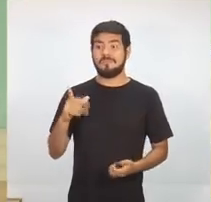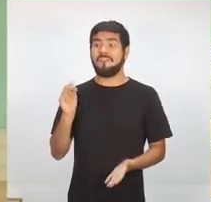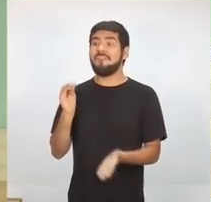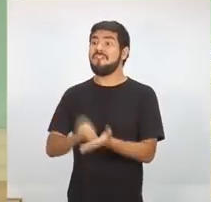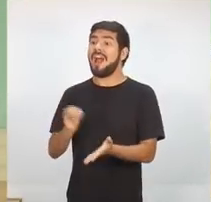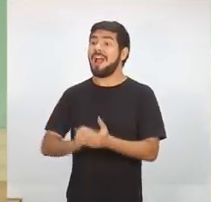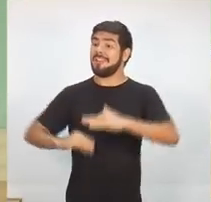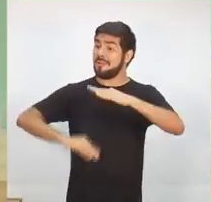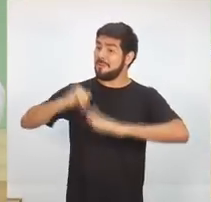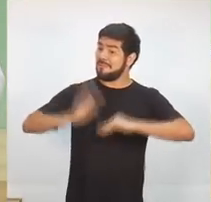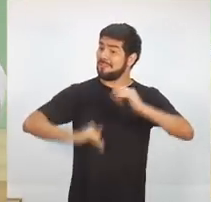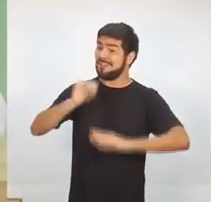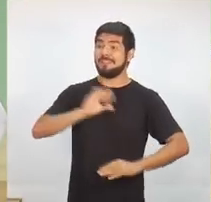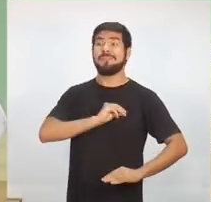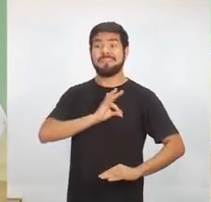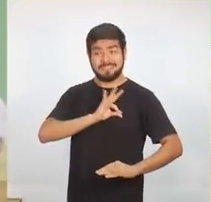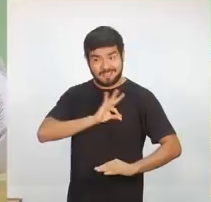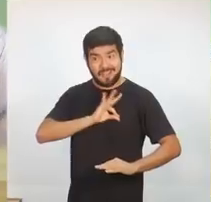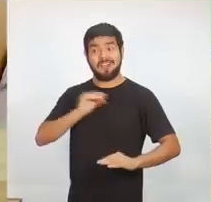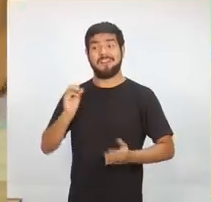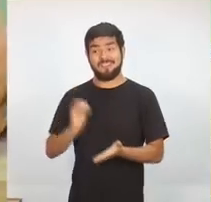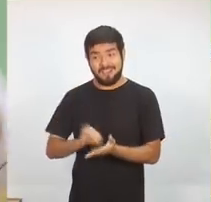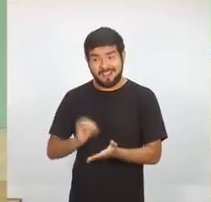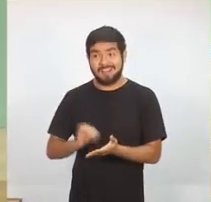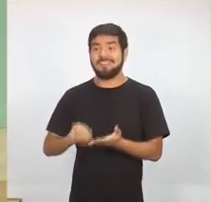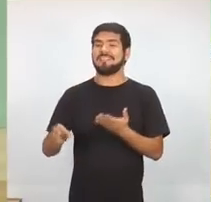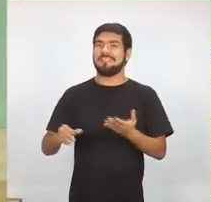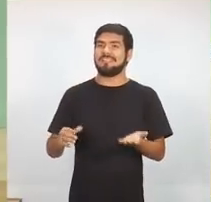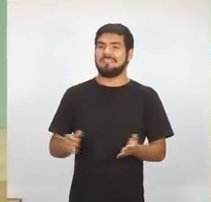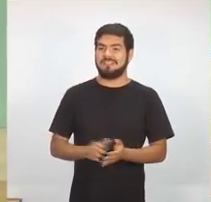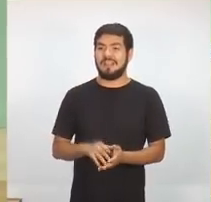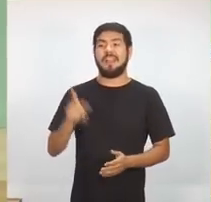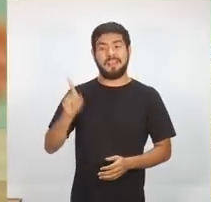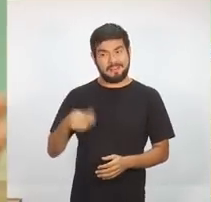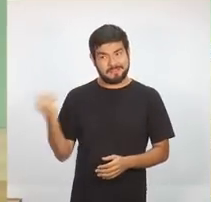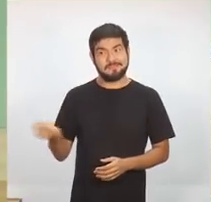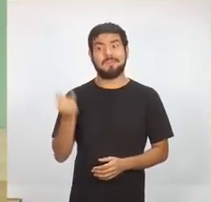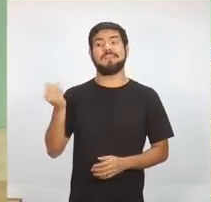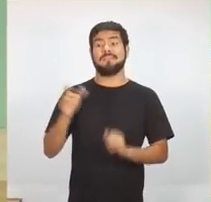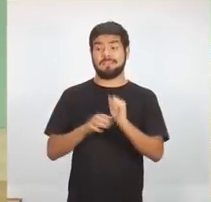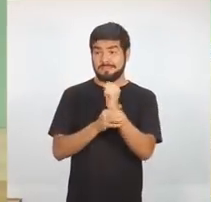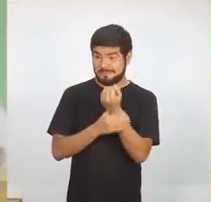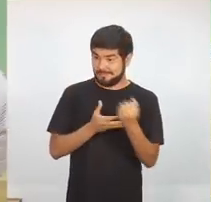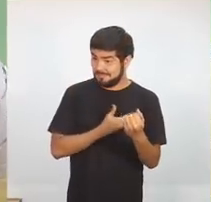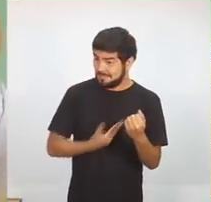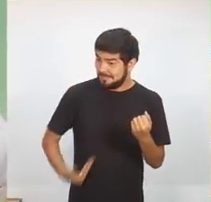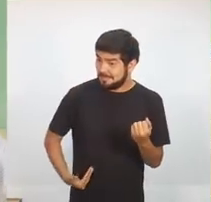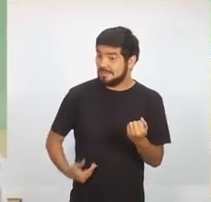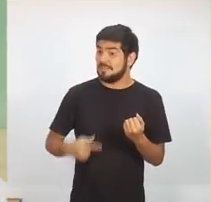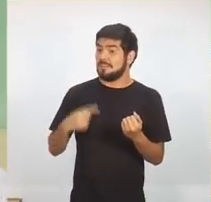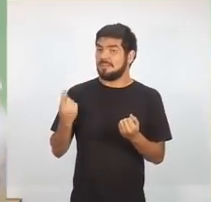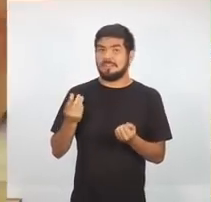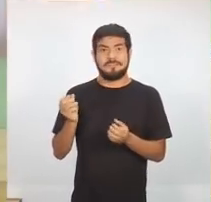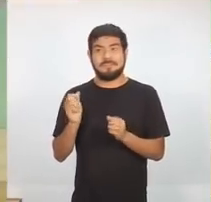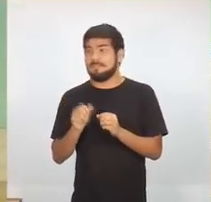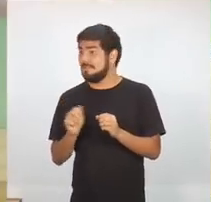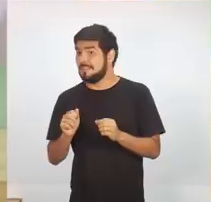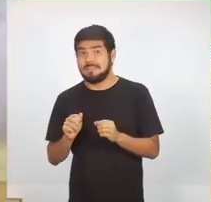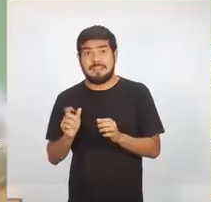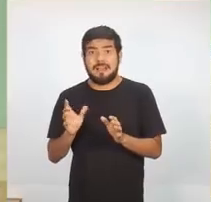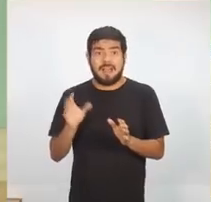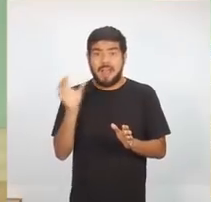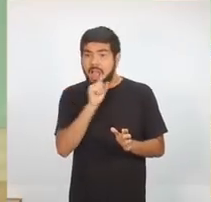Seu desperdício, atividade fim, ela é importante na segurança pública. O que eu vejo agora é improviso. Cria